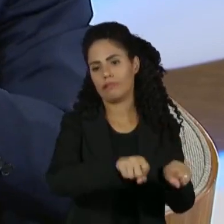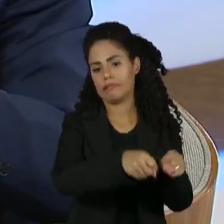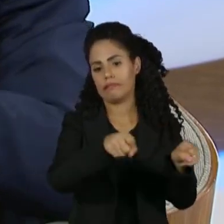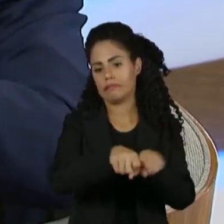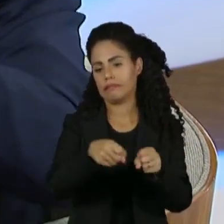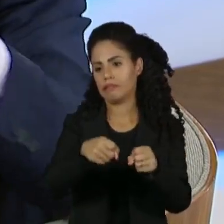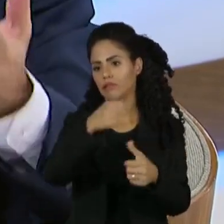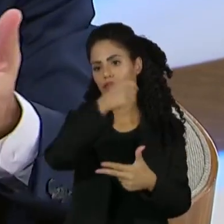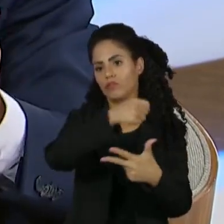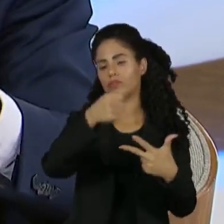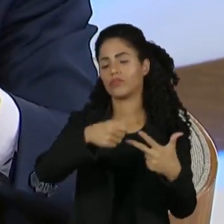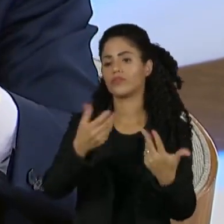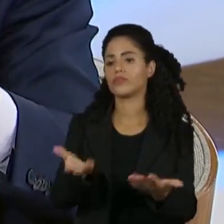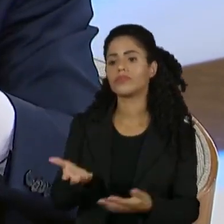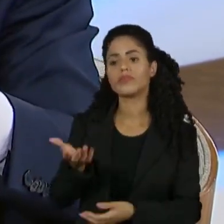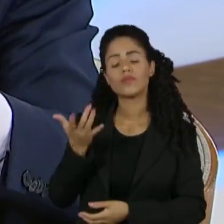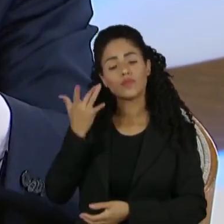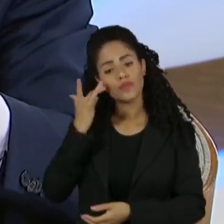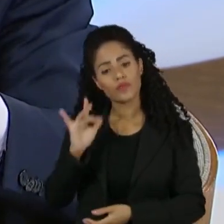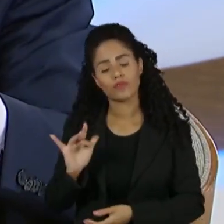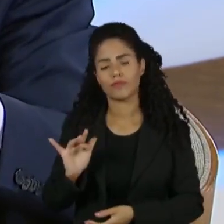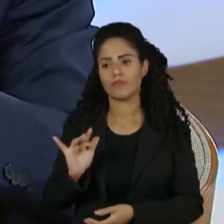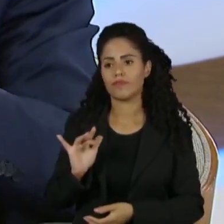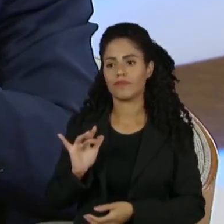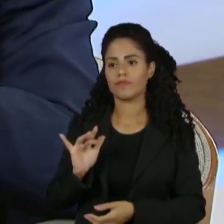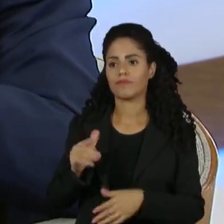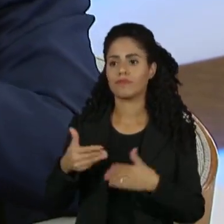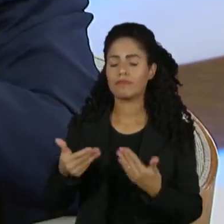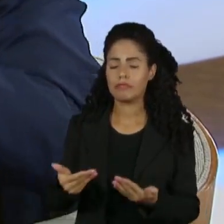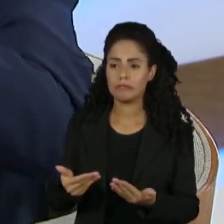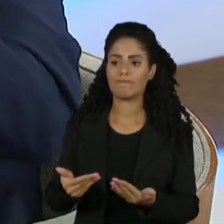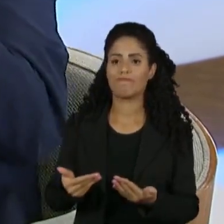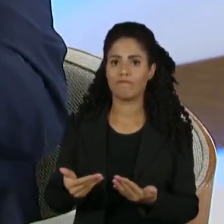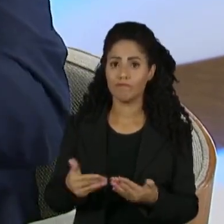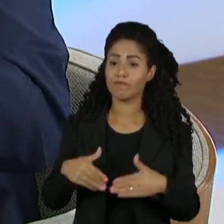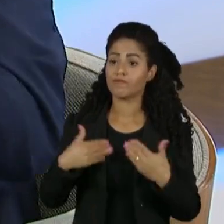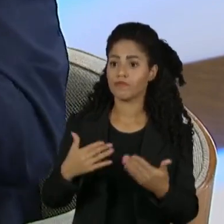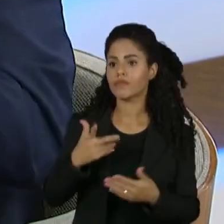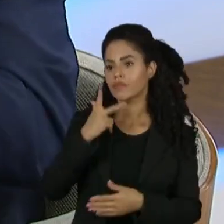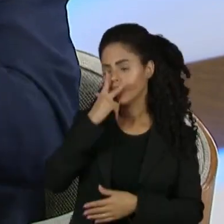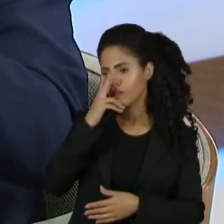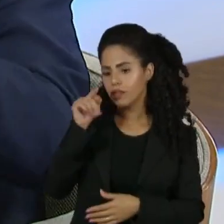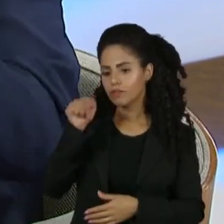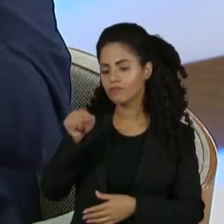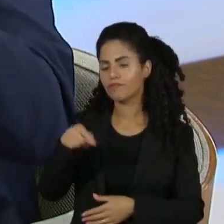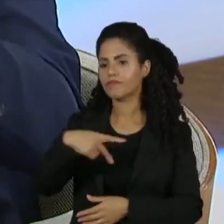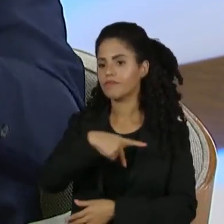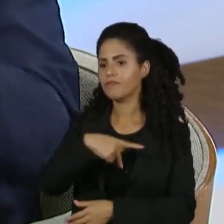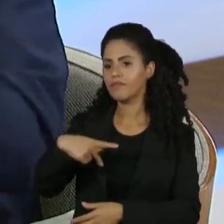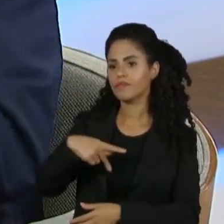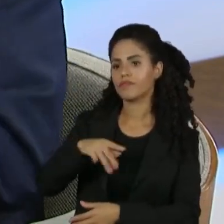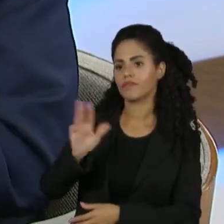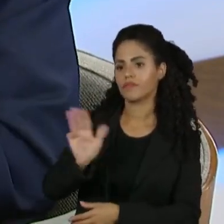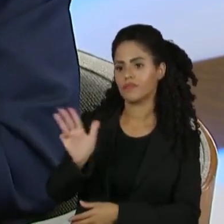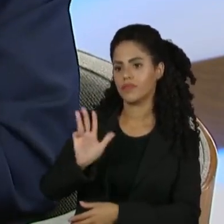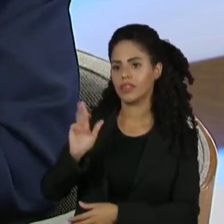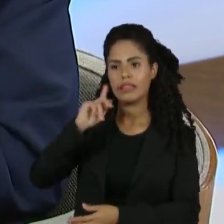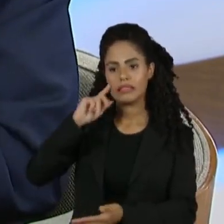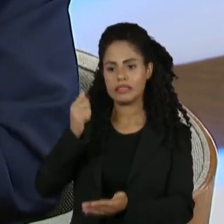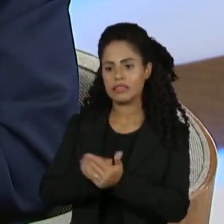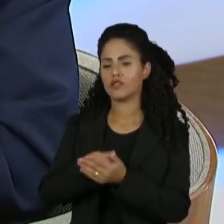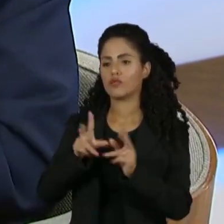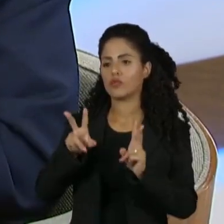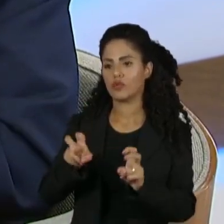sem precedentes. E acho que o presidente Lula, ele não tem uma decisão a